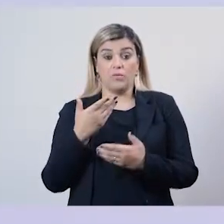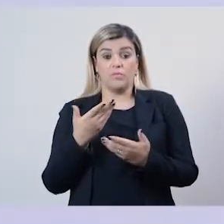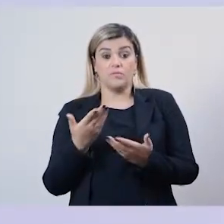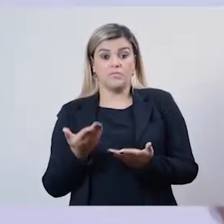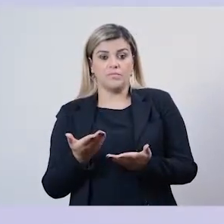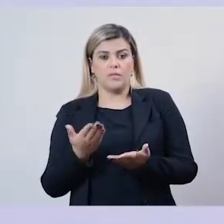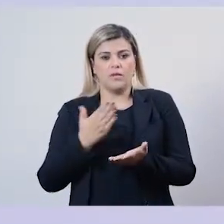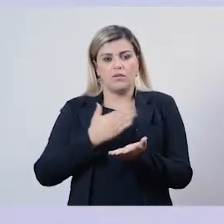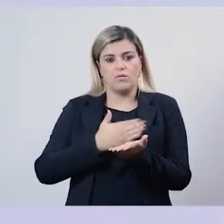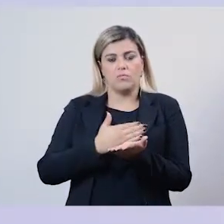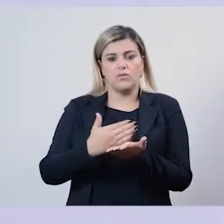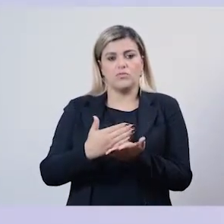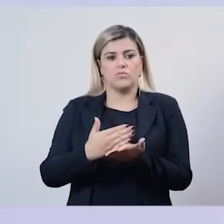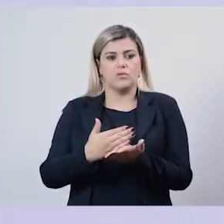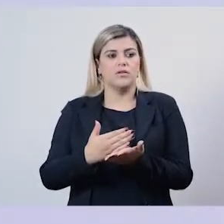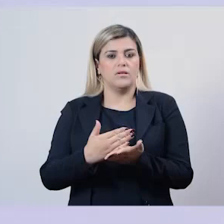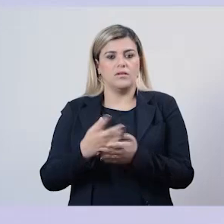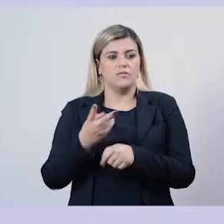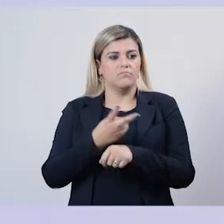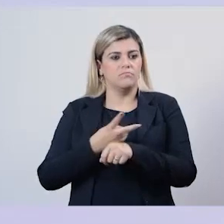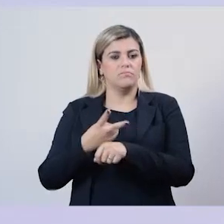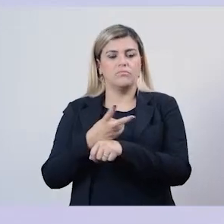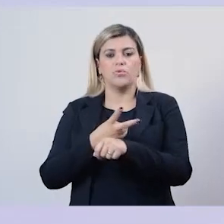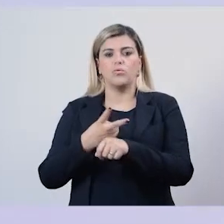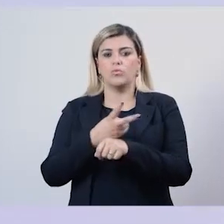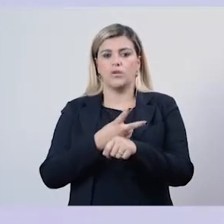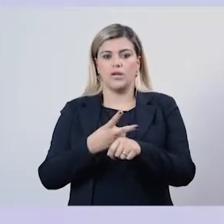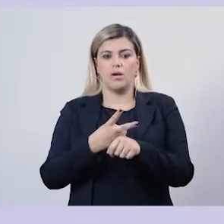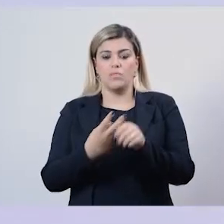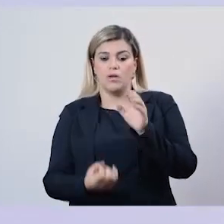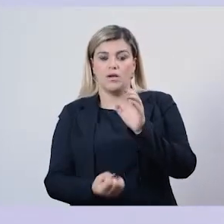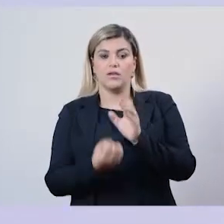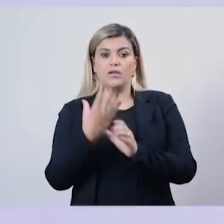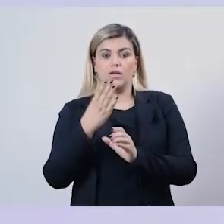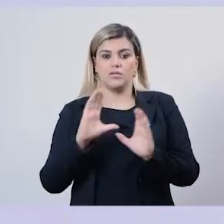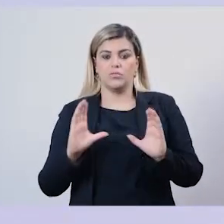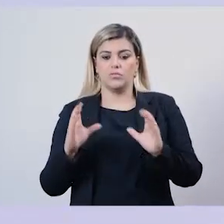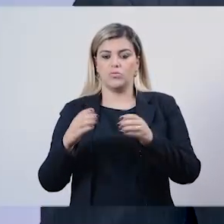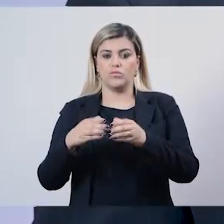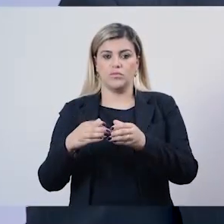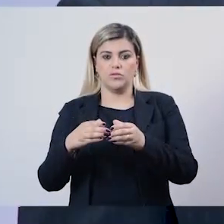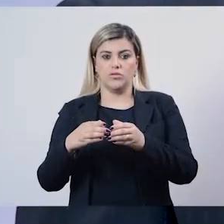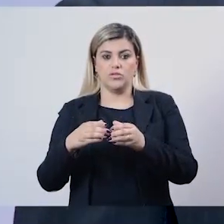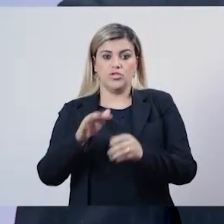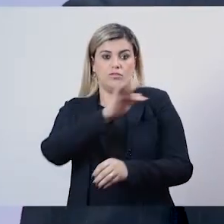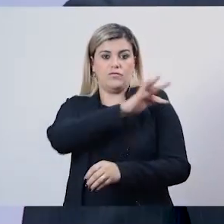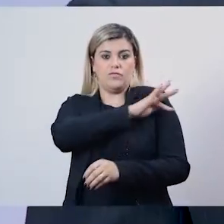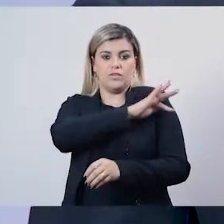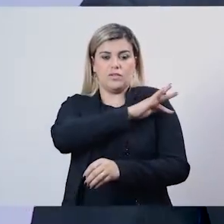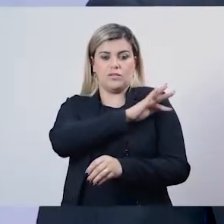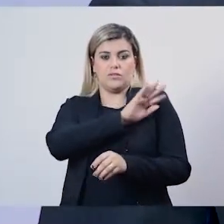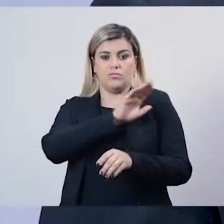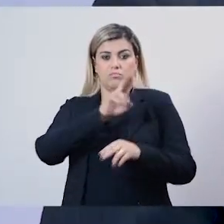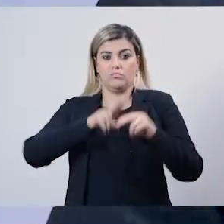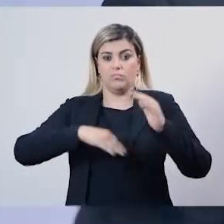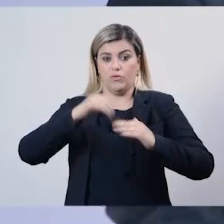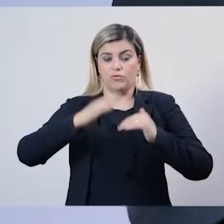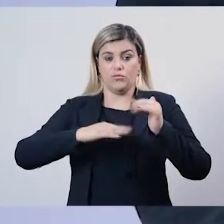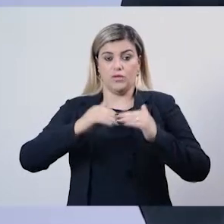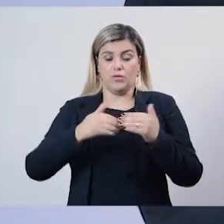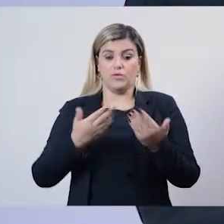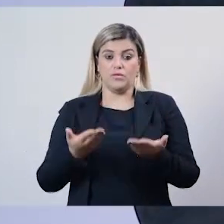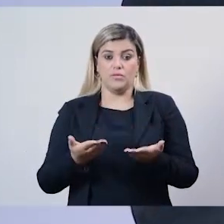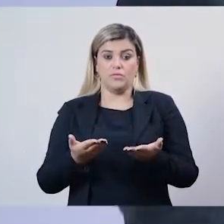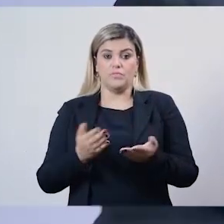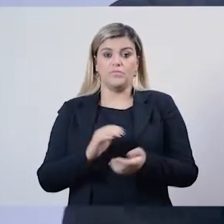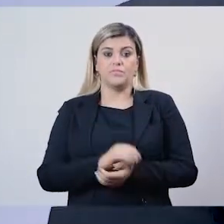ter essa busca por uma criação de um conselho de fiscalização profissional. Justo. Tanto que, já